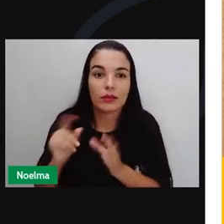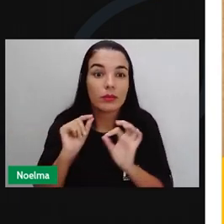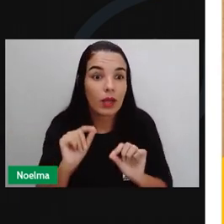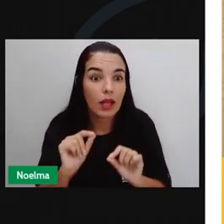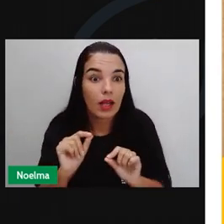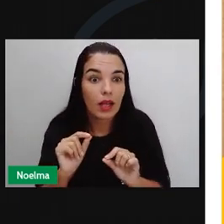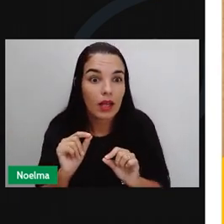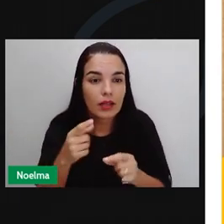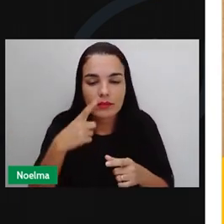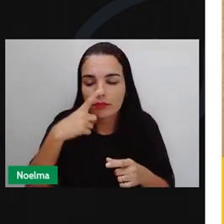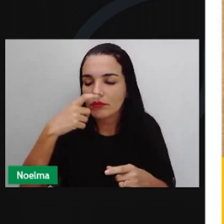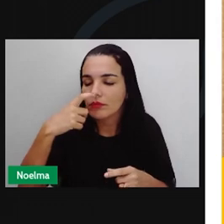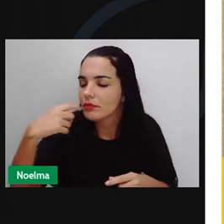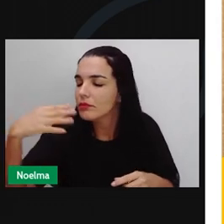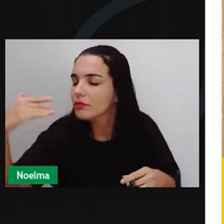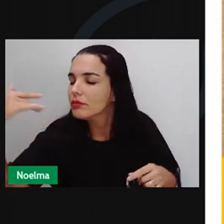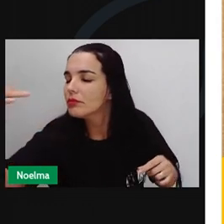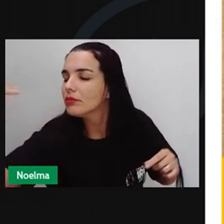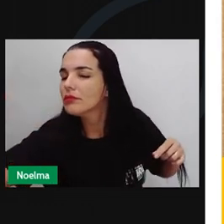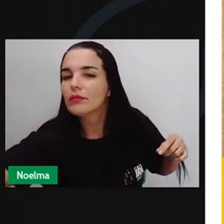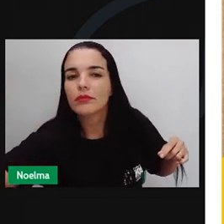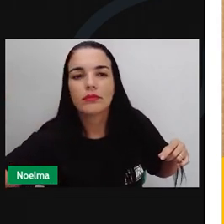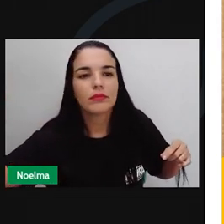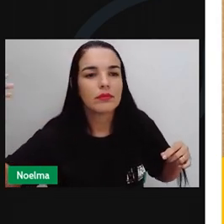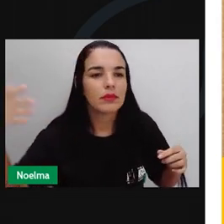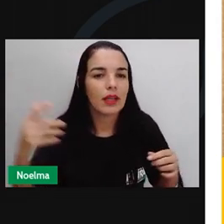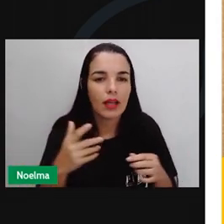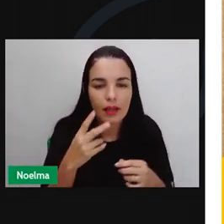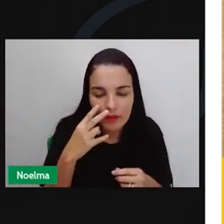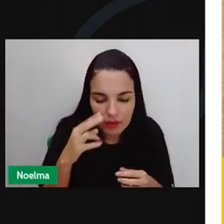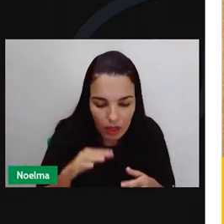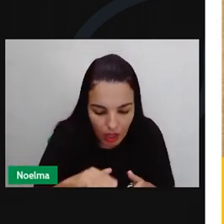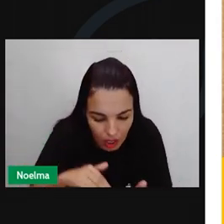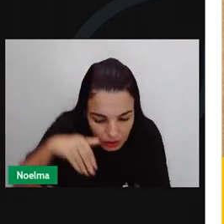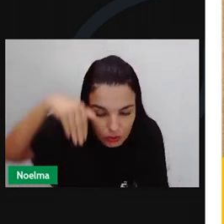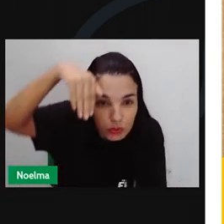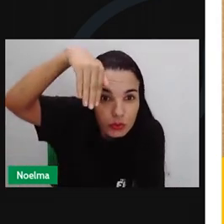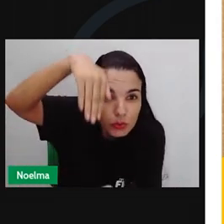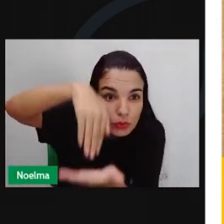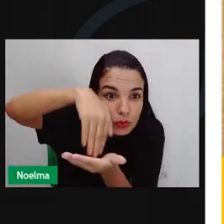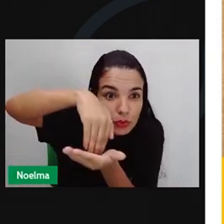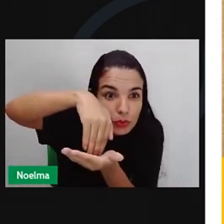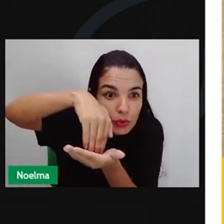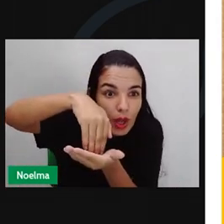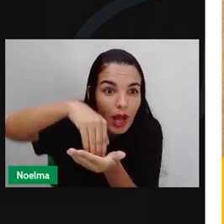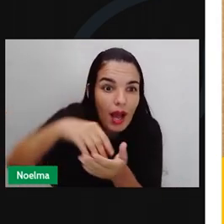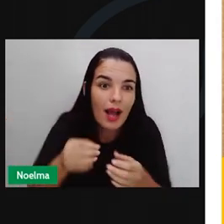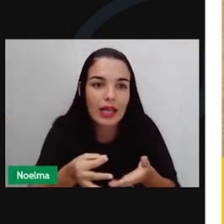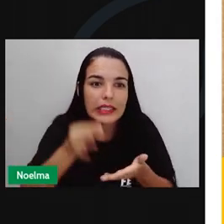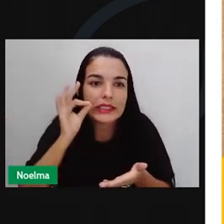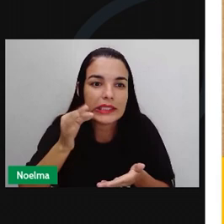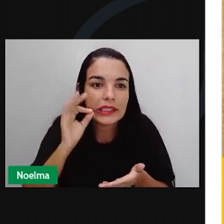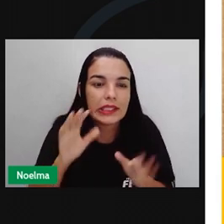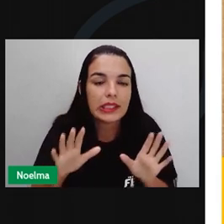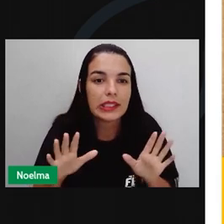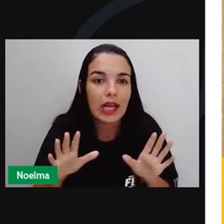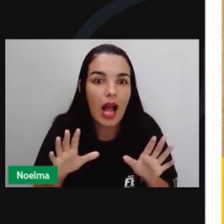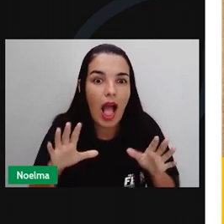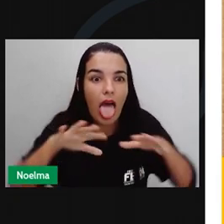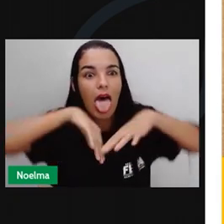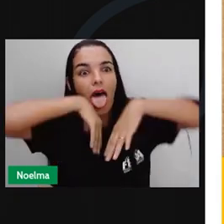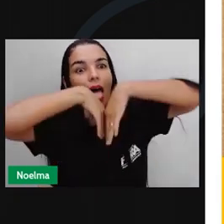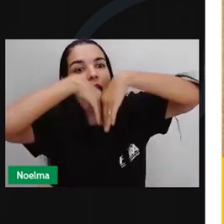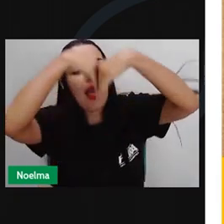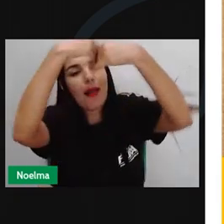rato, atraído pelo cheiro, quis ver a sopa mais de perto e subiu até a alça do caldeirão e, acreditem,